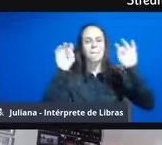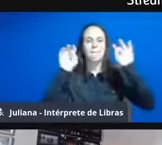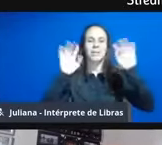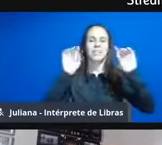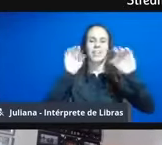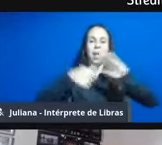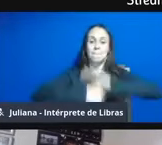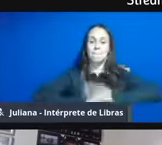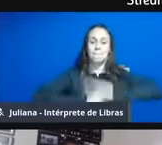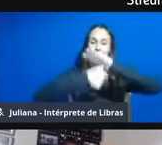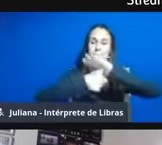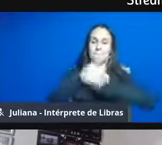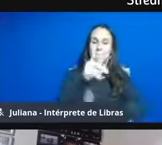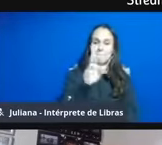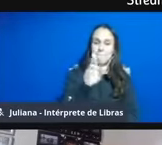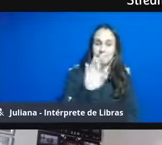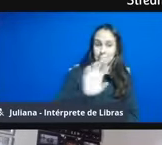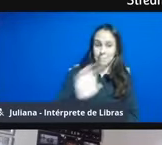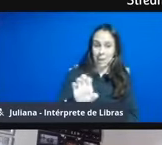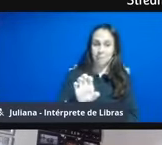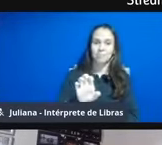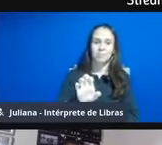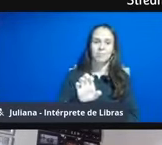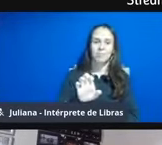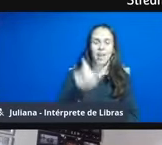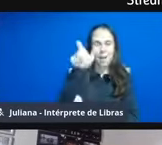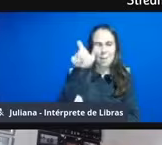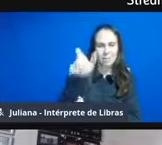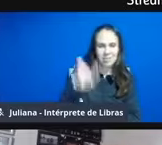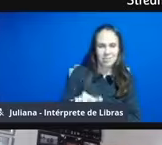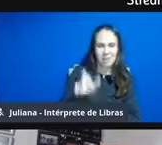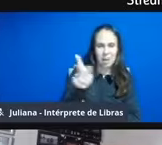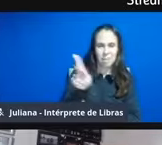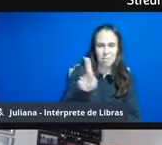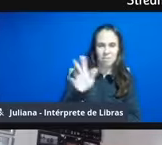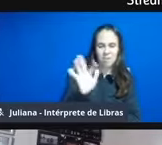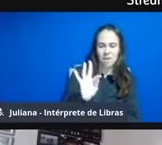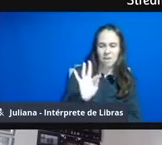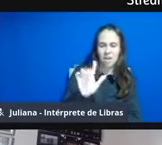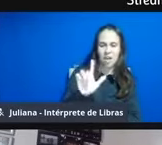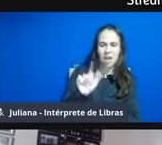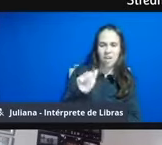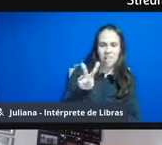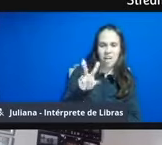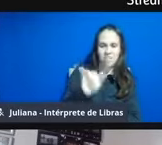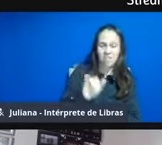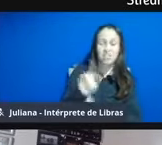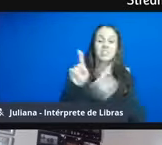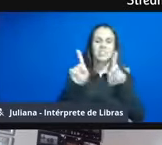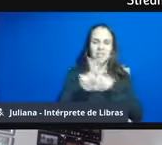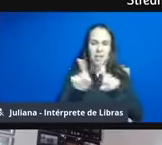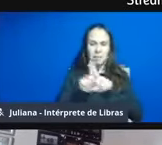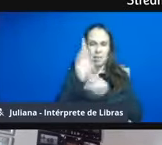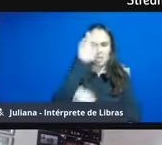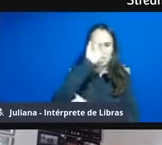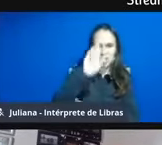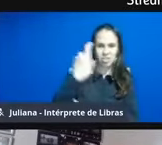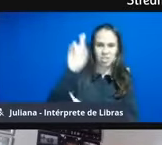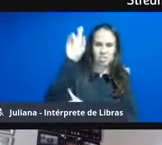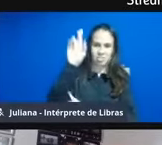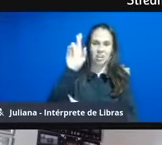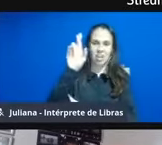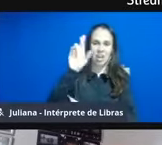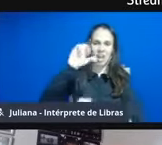-reitoria de extensão, na pessoa do professor Flavie, também a direção do campus de Cachoeira do Sul,